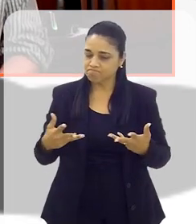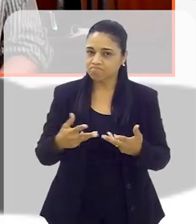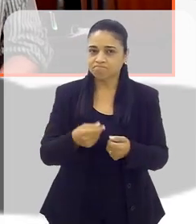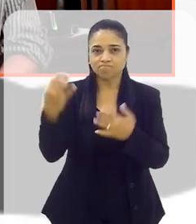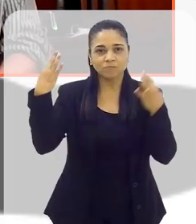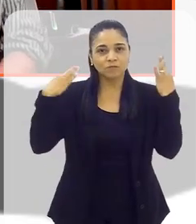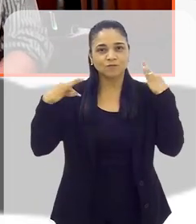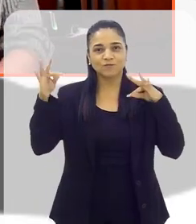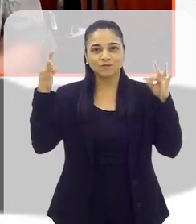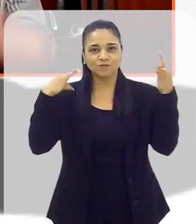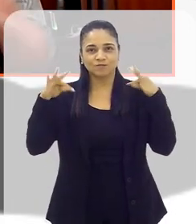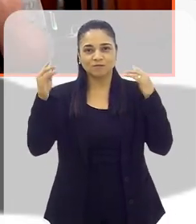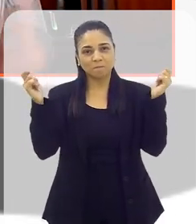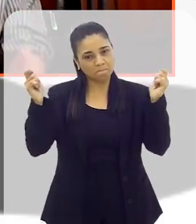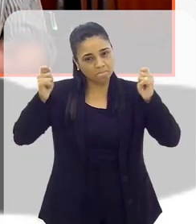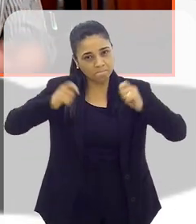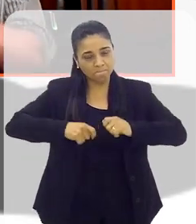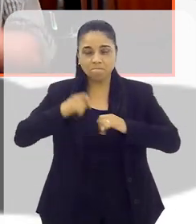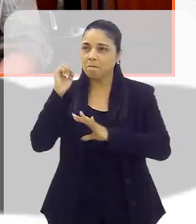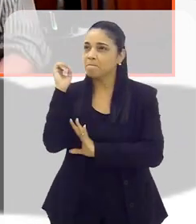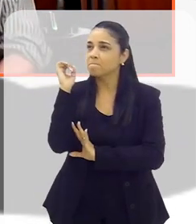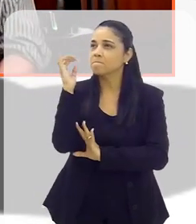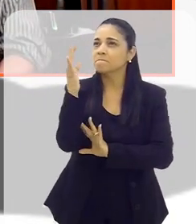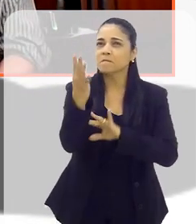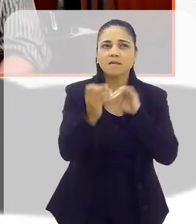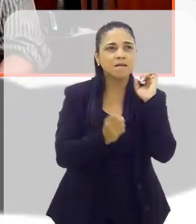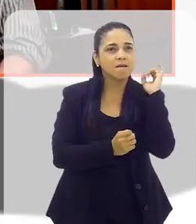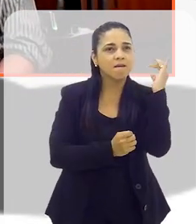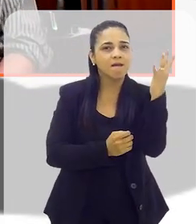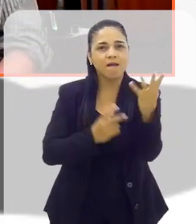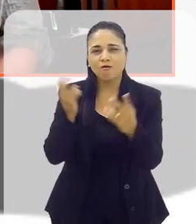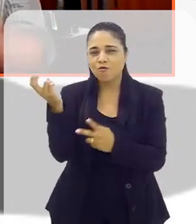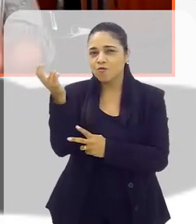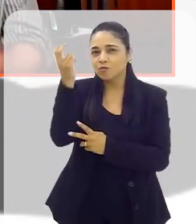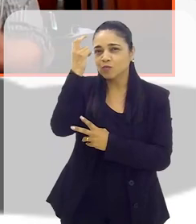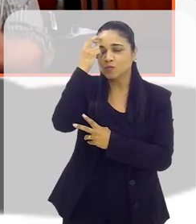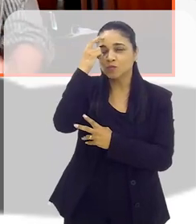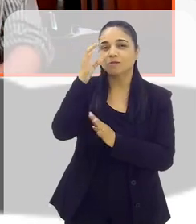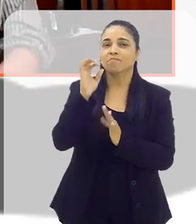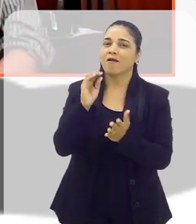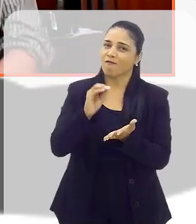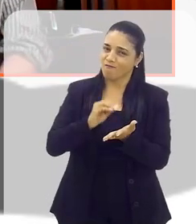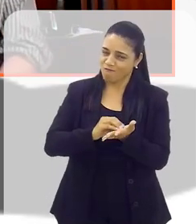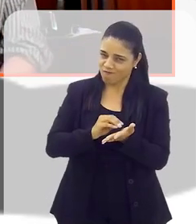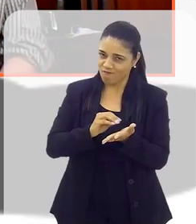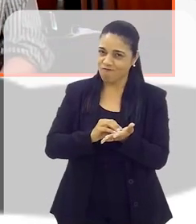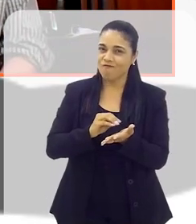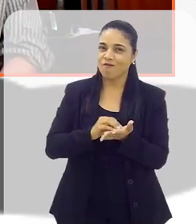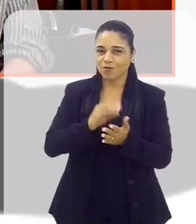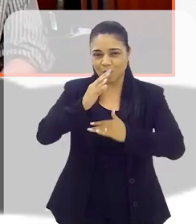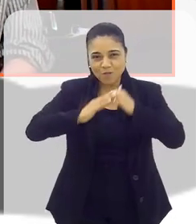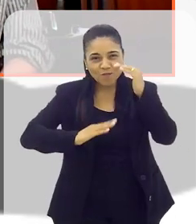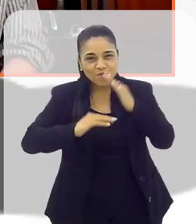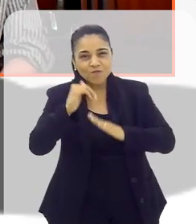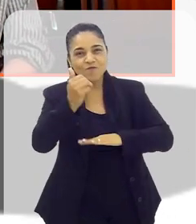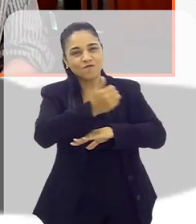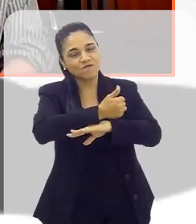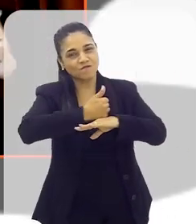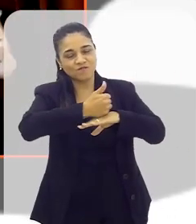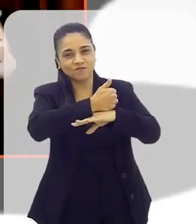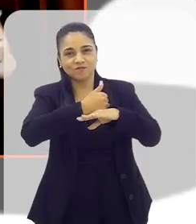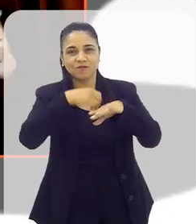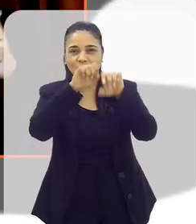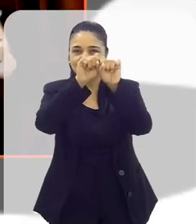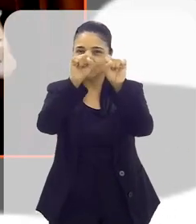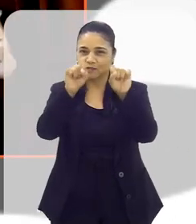turístico, pelo seu potencial natural, cultural, mas falta, sem dúvida alguma, profissionalizar